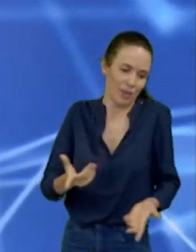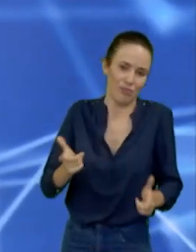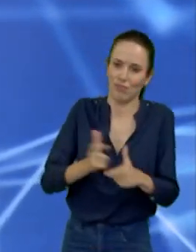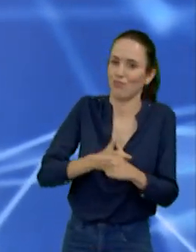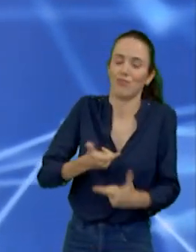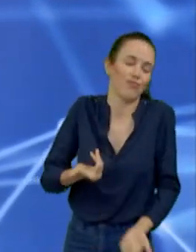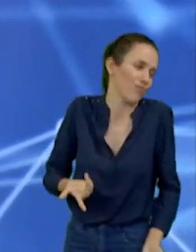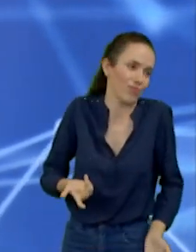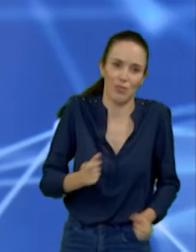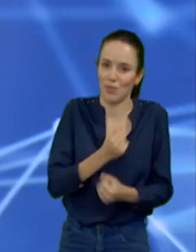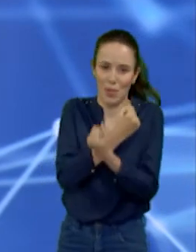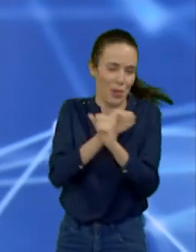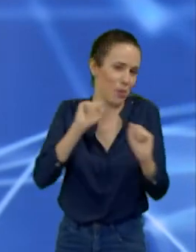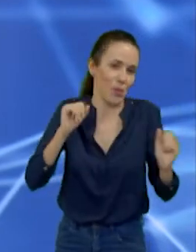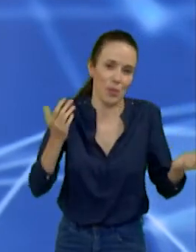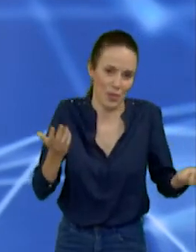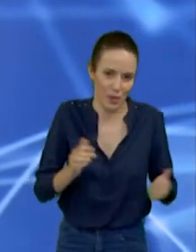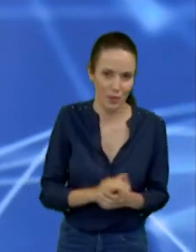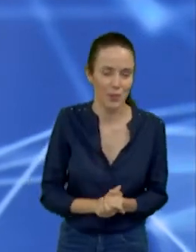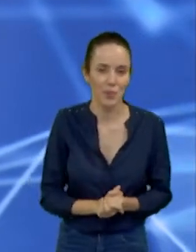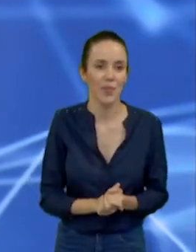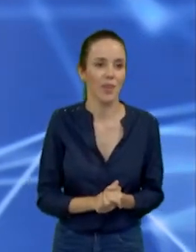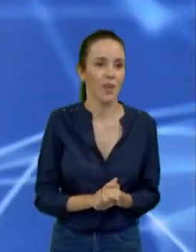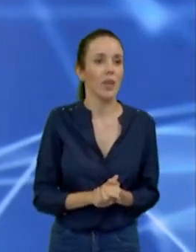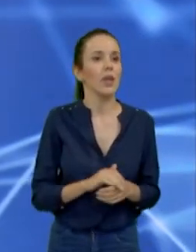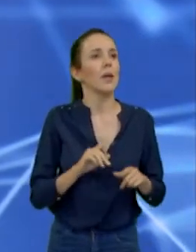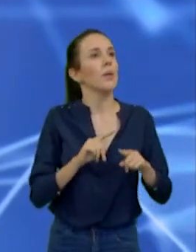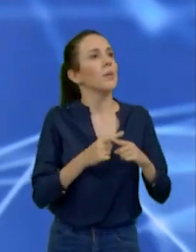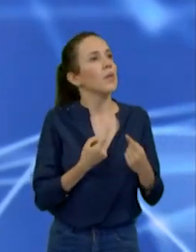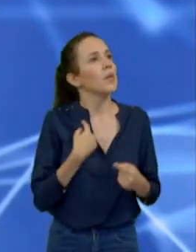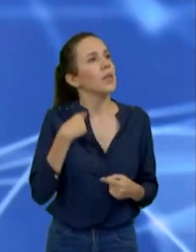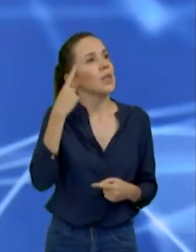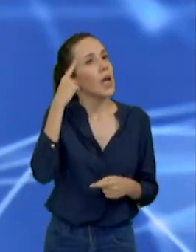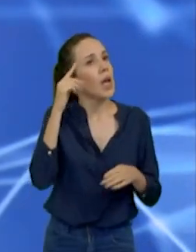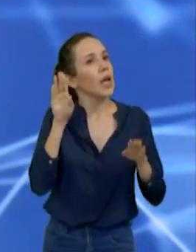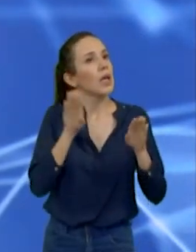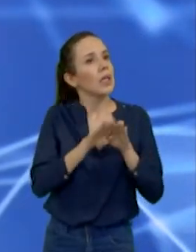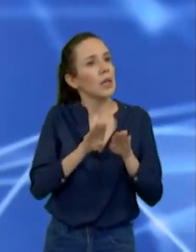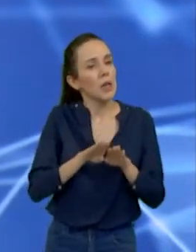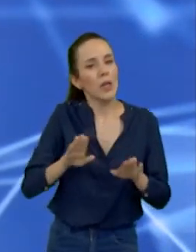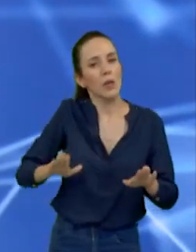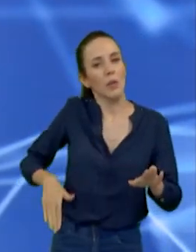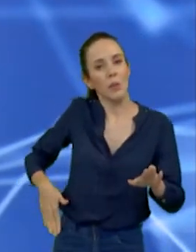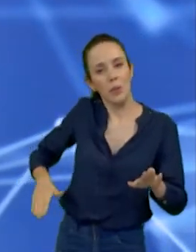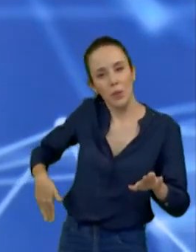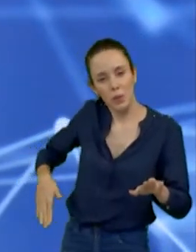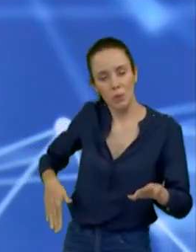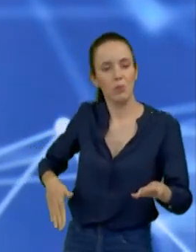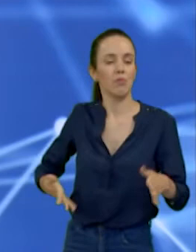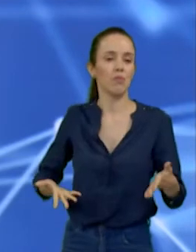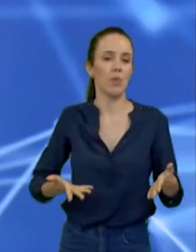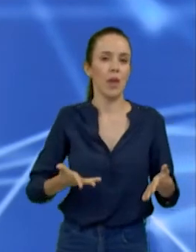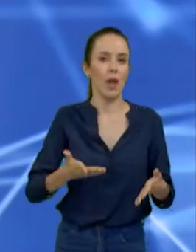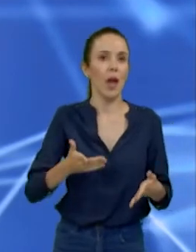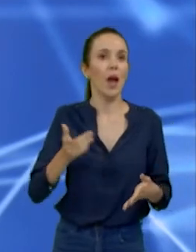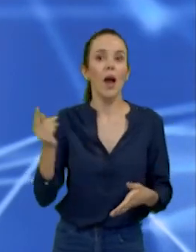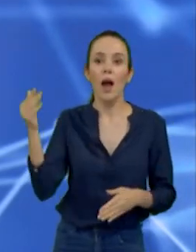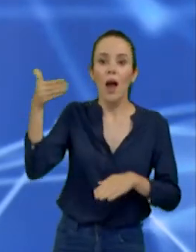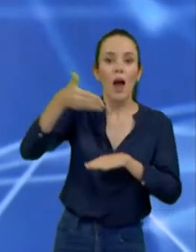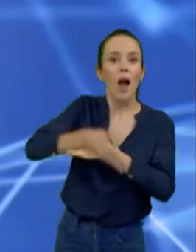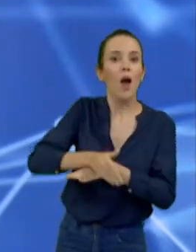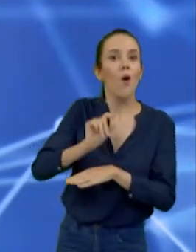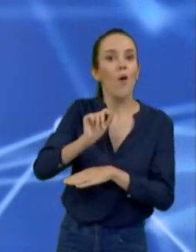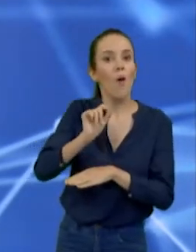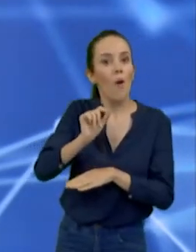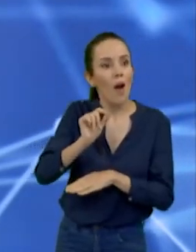tentarmos a implantação de diversos piers em diversas praias, para incentivar a pesca esportiva e o turismo